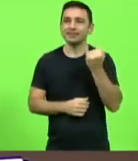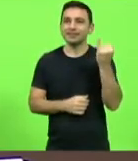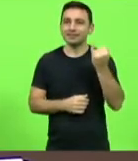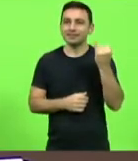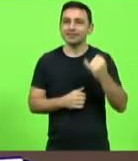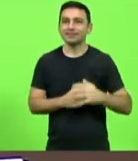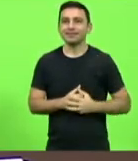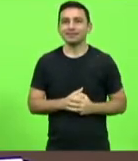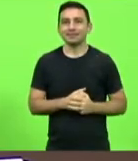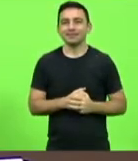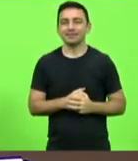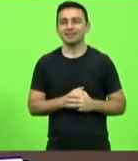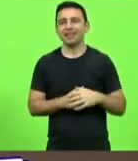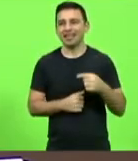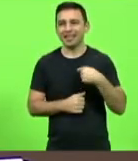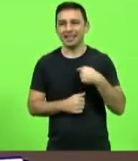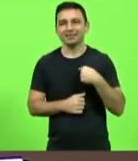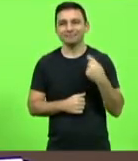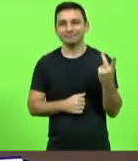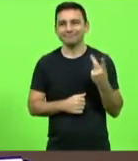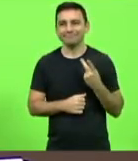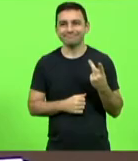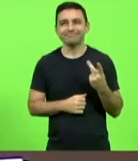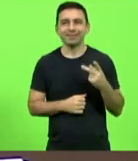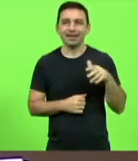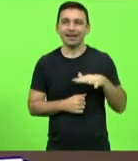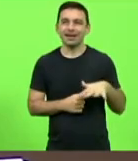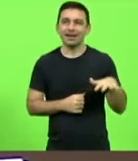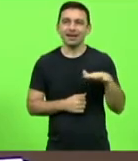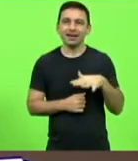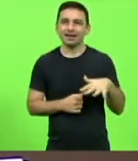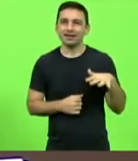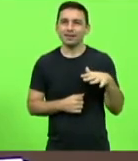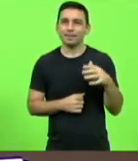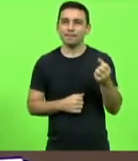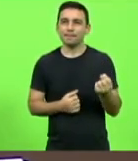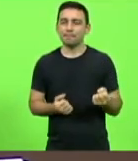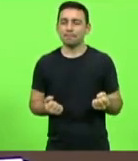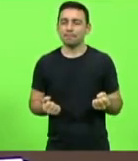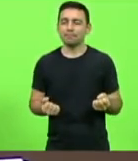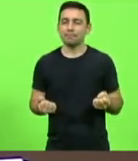nós dois já estamos já na área do levantar peso mínimo